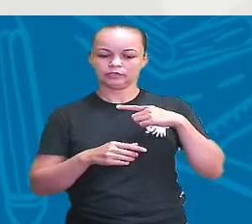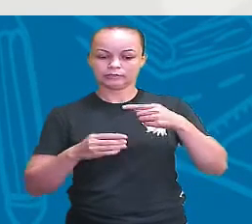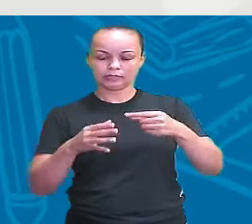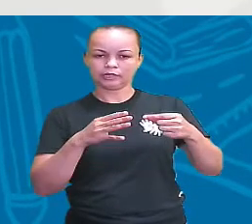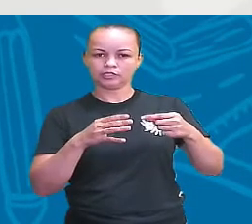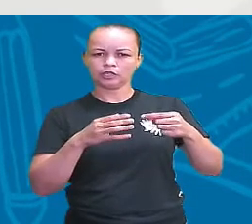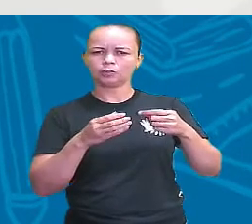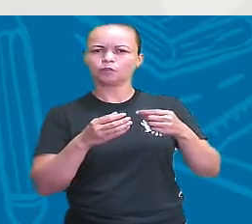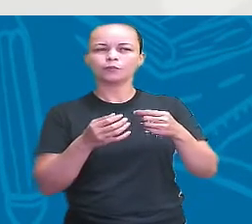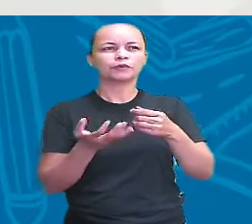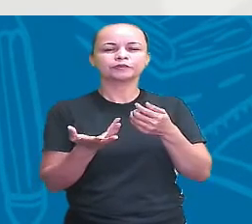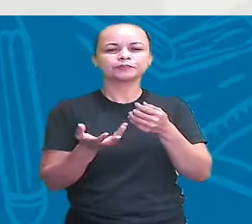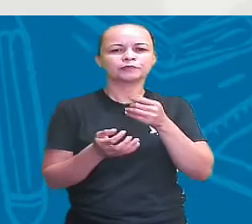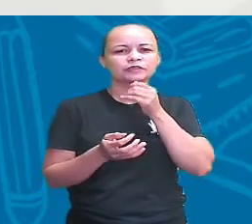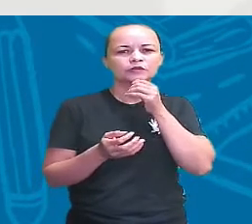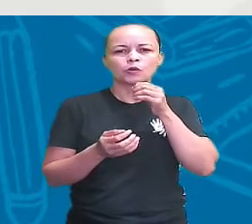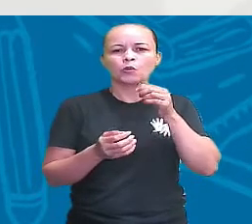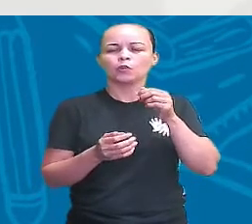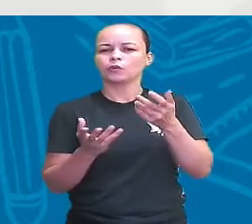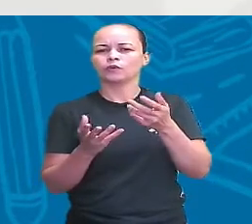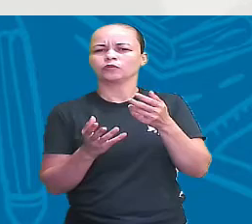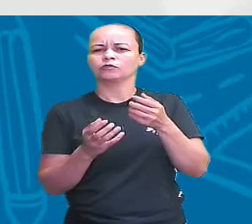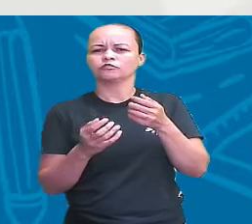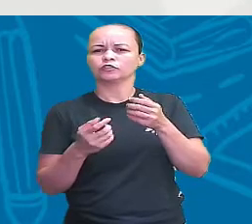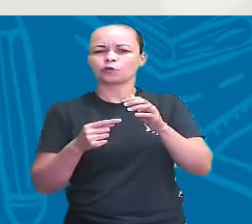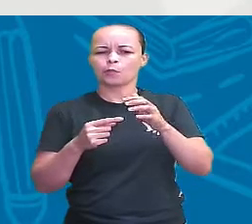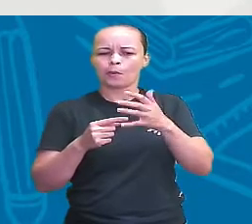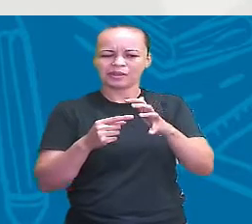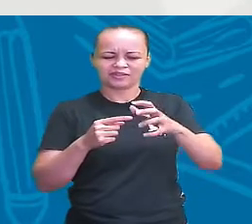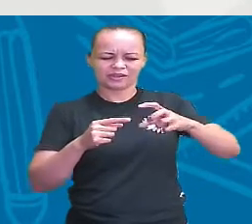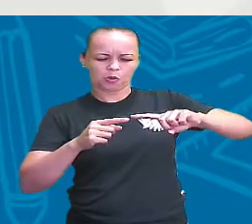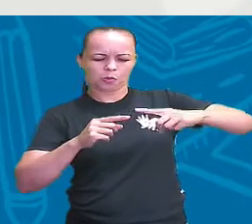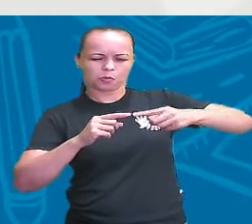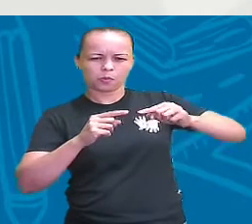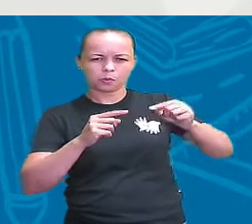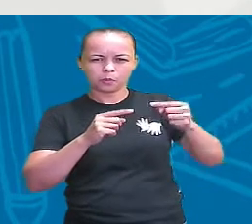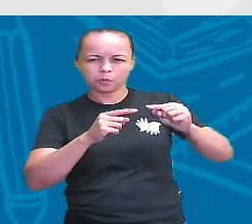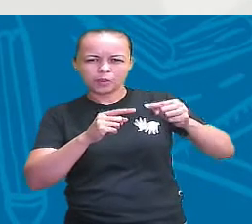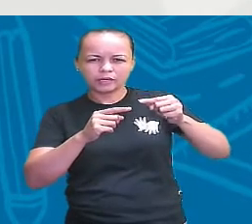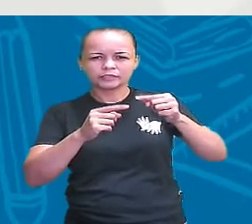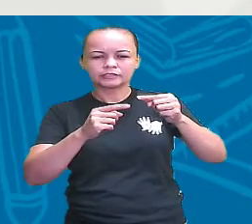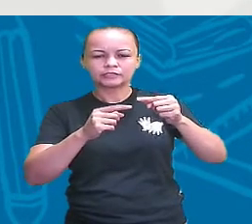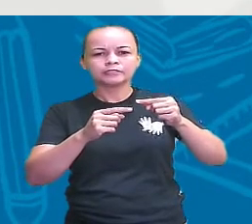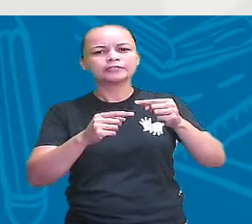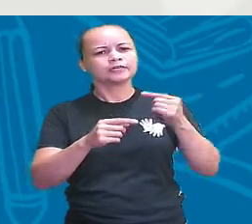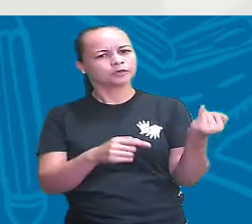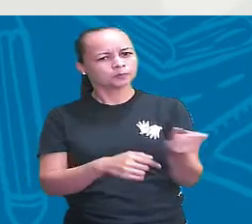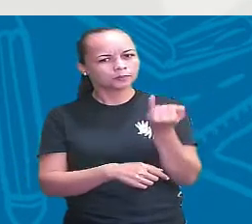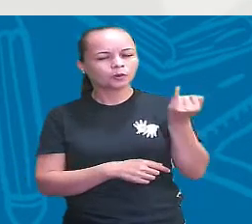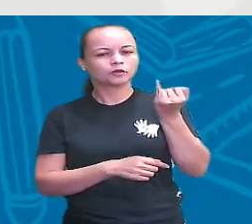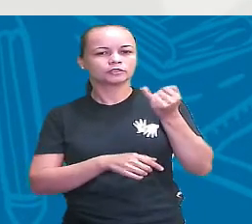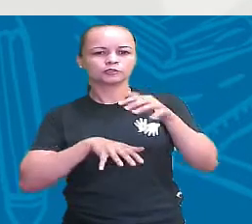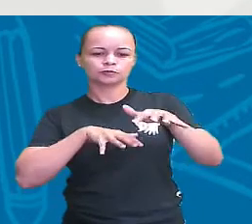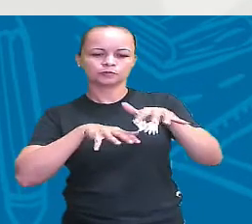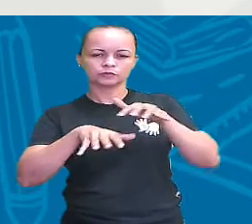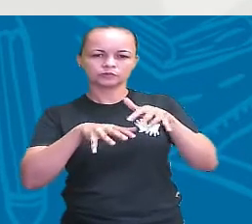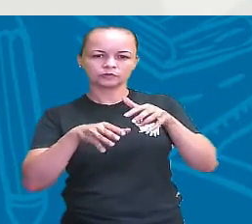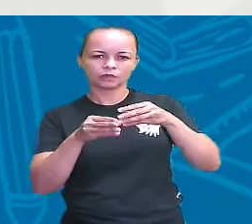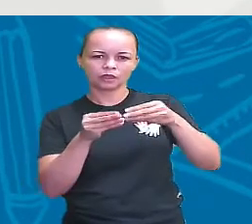espermatozoides têm uma nanobateria, ou um nanomotor, que é garantidor para o movimento